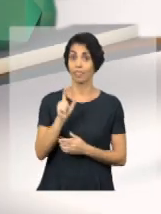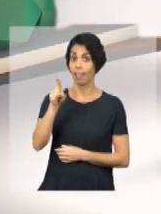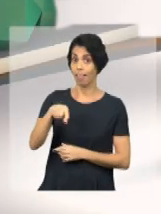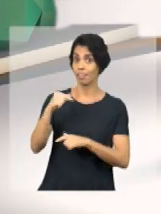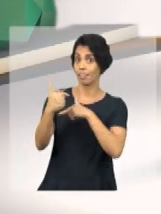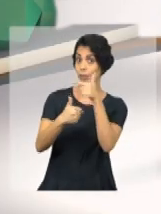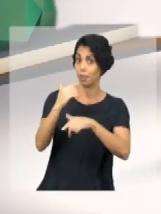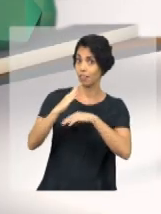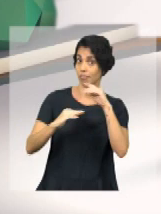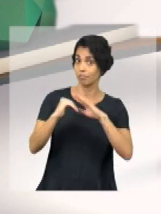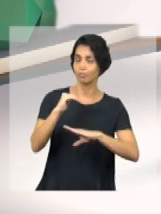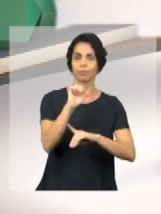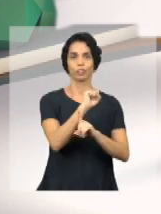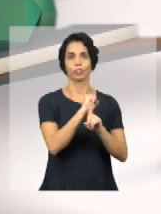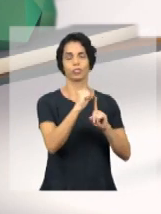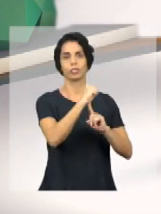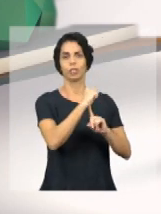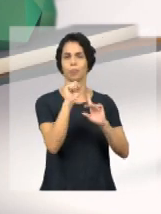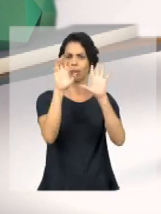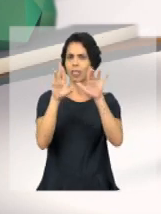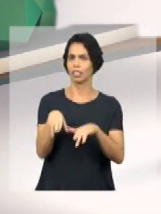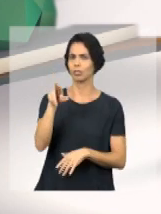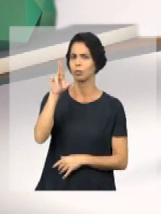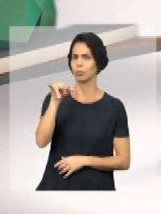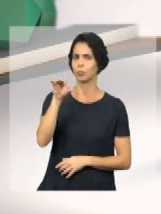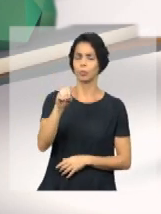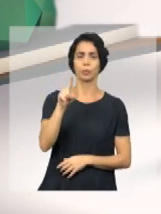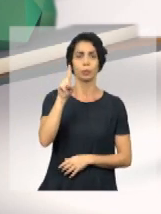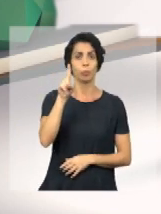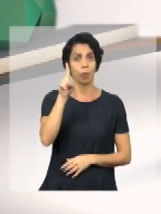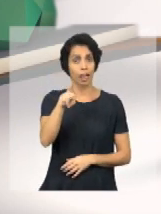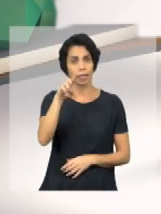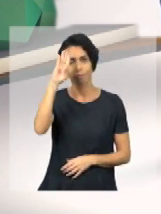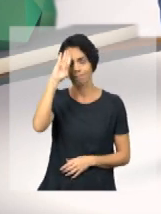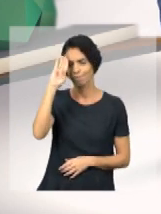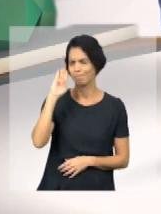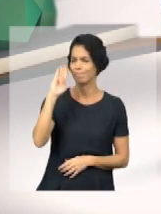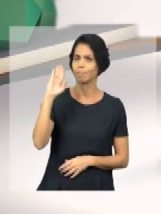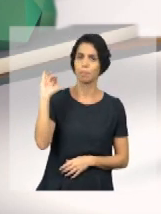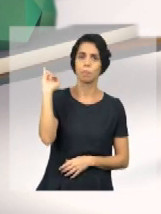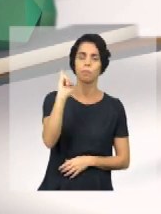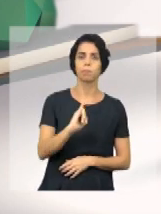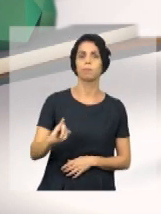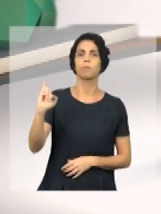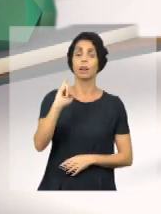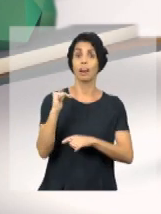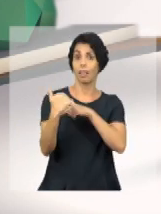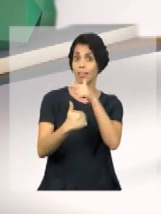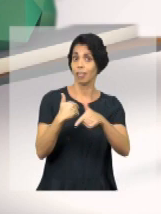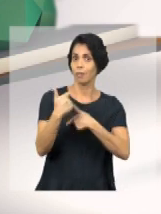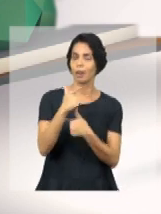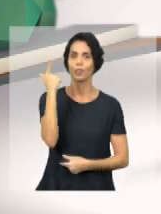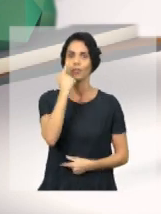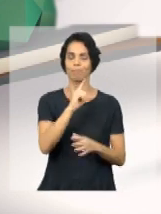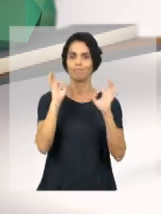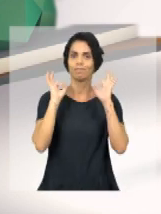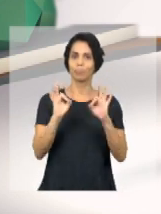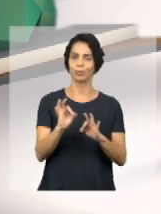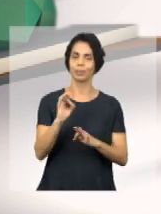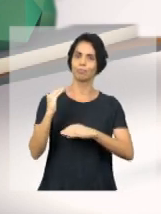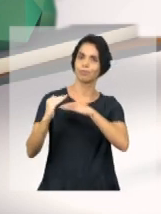da assistência social. O Cadastro Único é uma ferramenta muito importante para que esse trabalho dê certo e seja